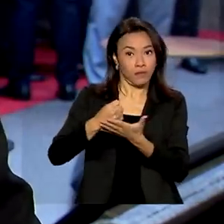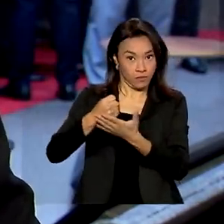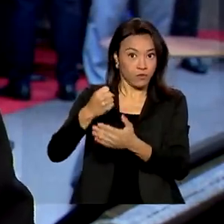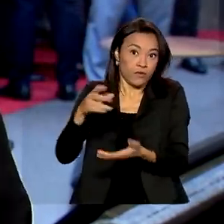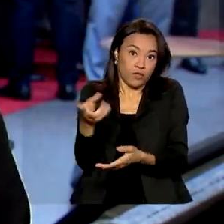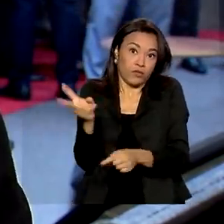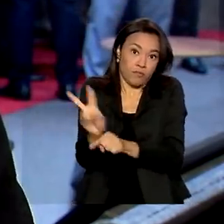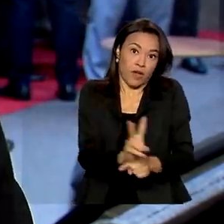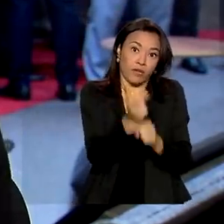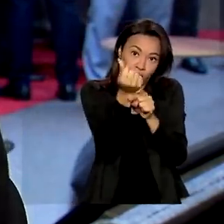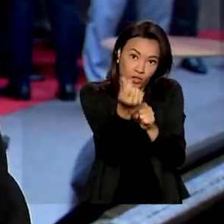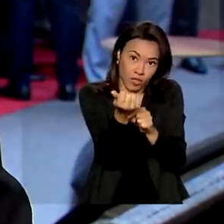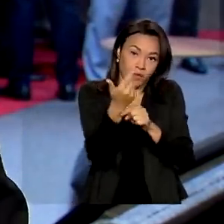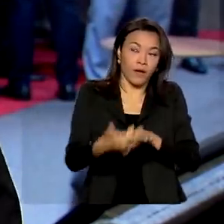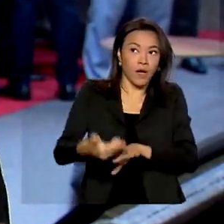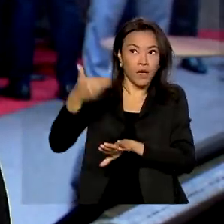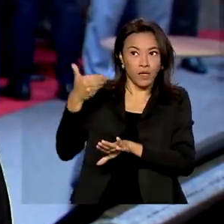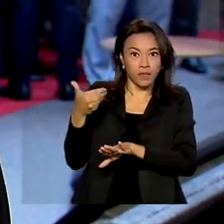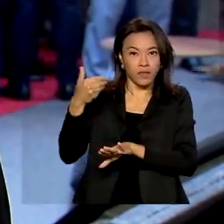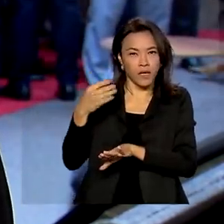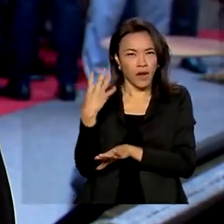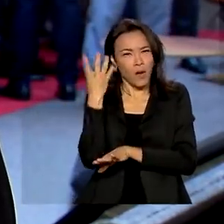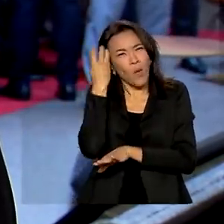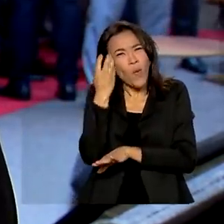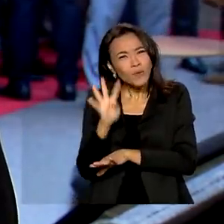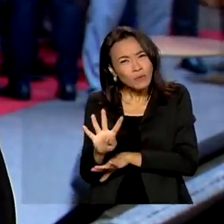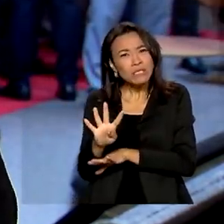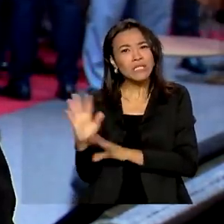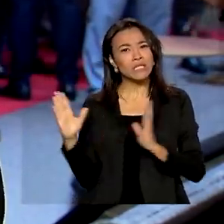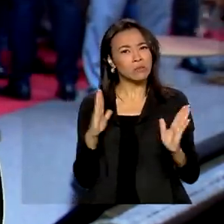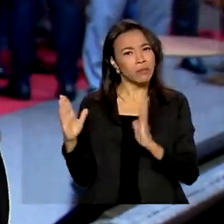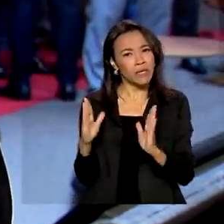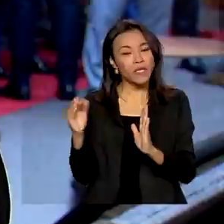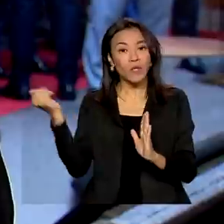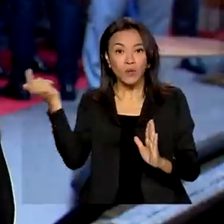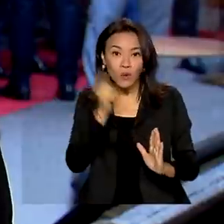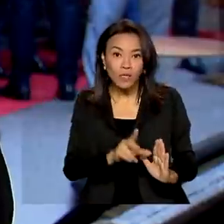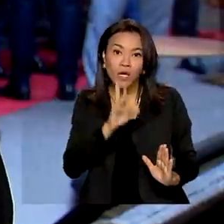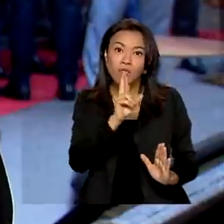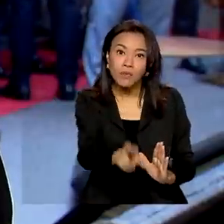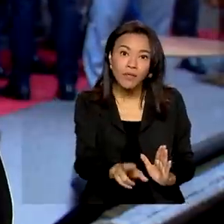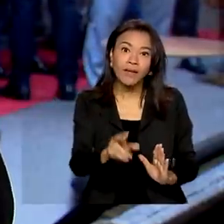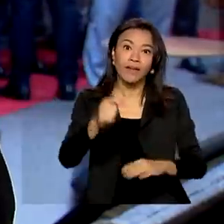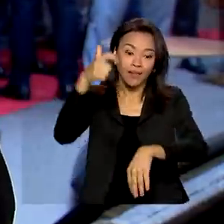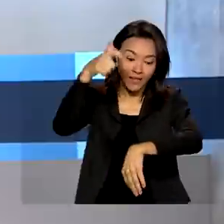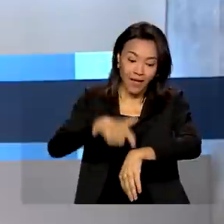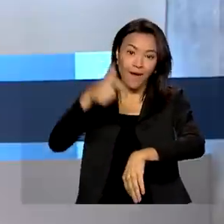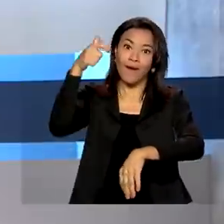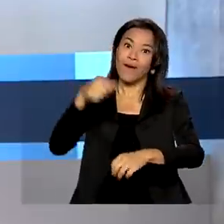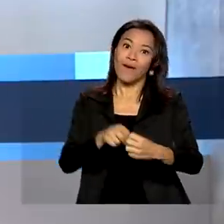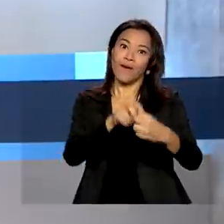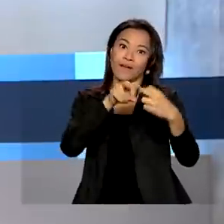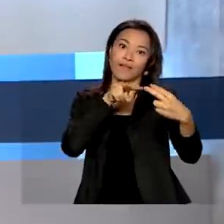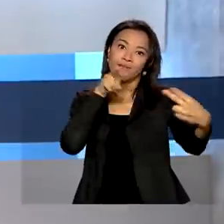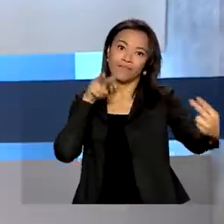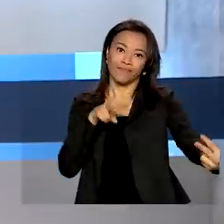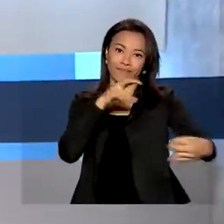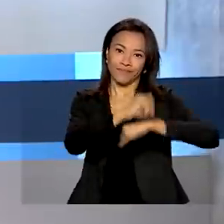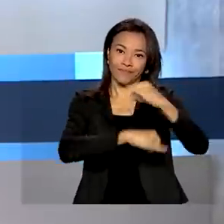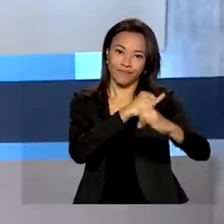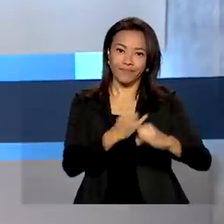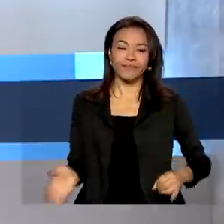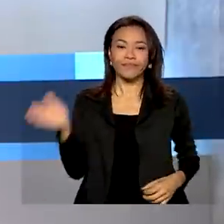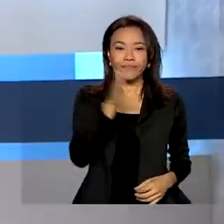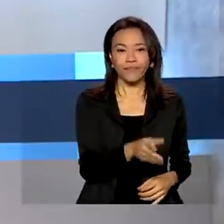respondia aí com até quatro dias de prazo e a gente passou a responder isso de forma online. A Feira